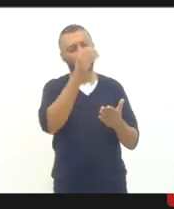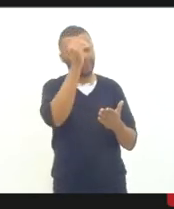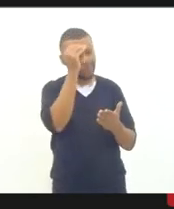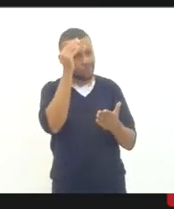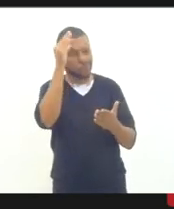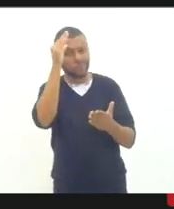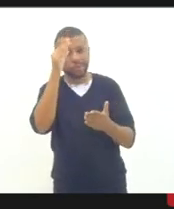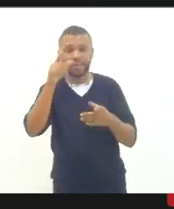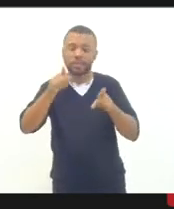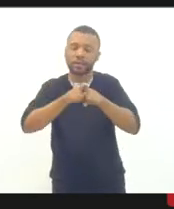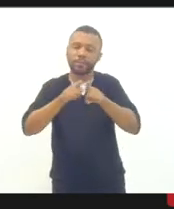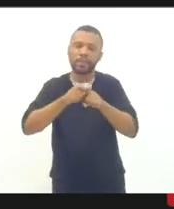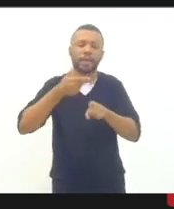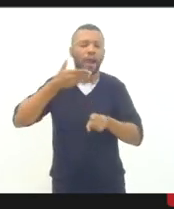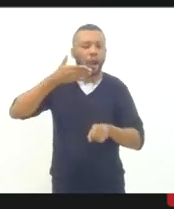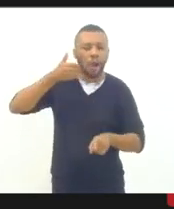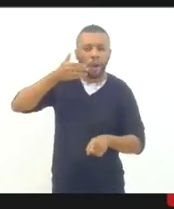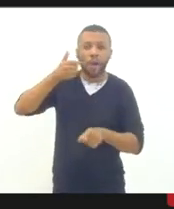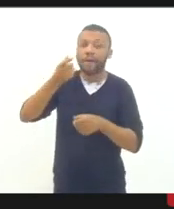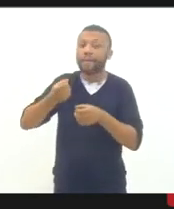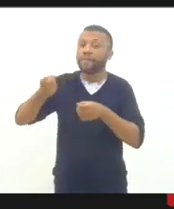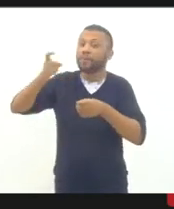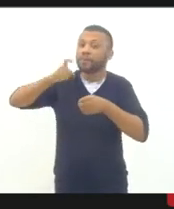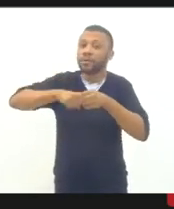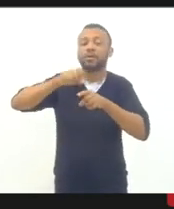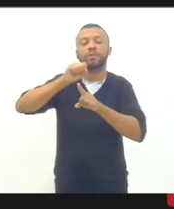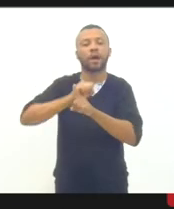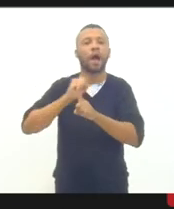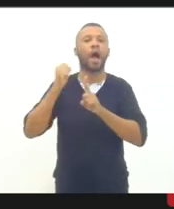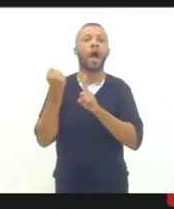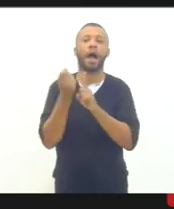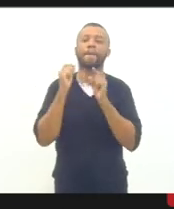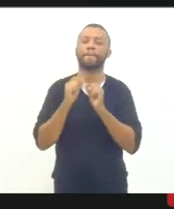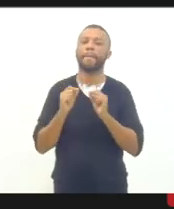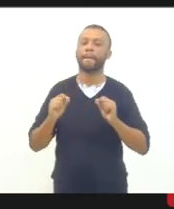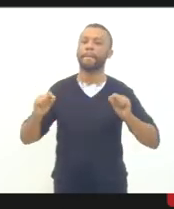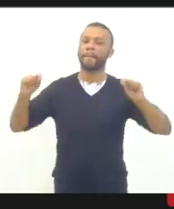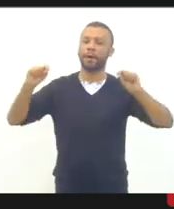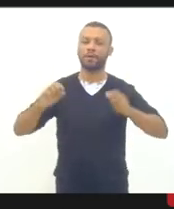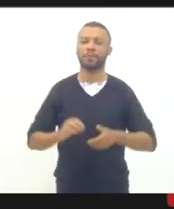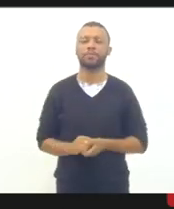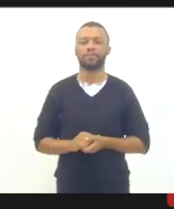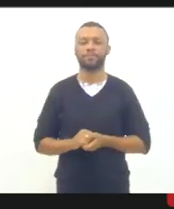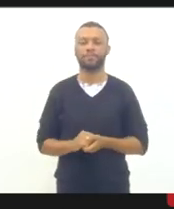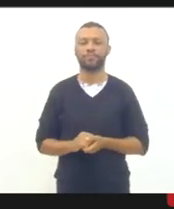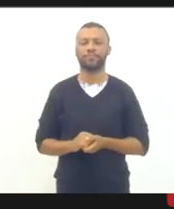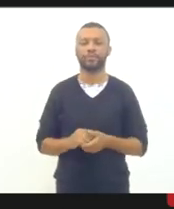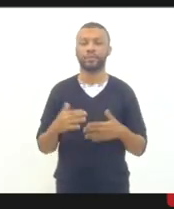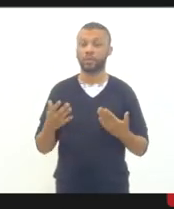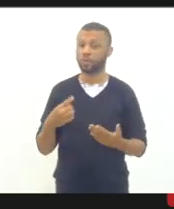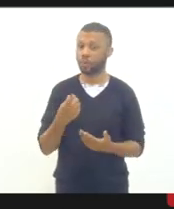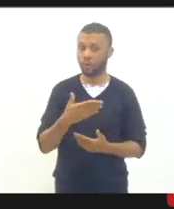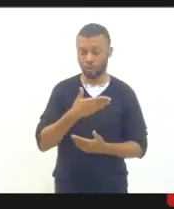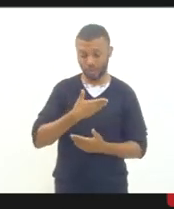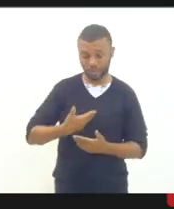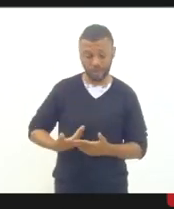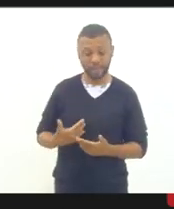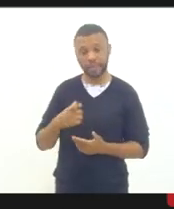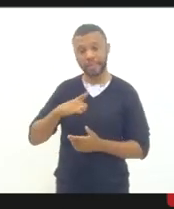aprimorando novamente voltando à sociedade então a gente os nossos governos eles têm